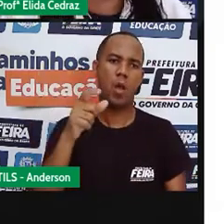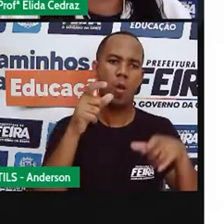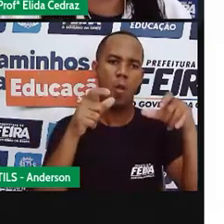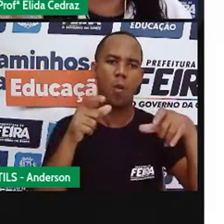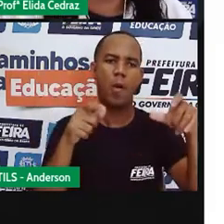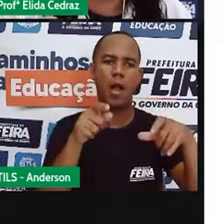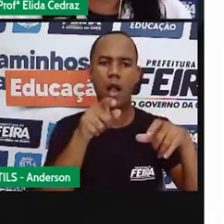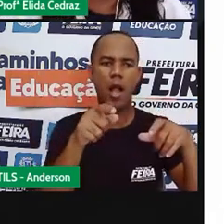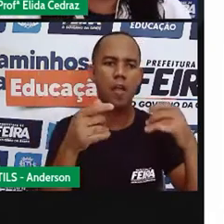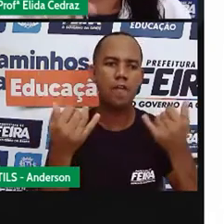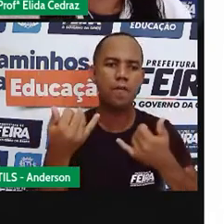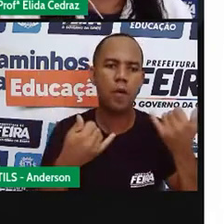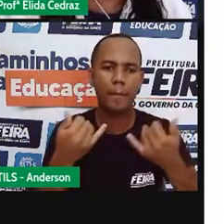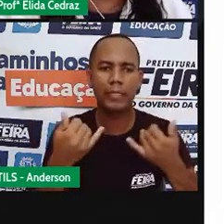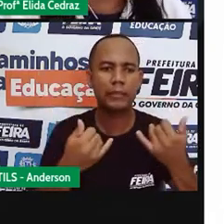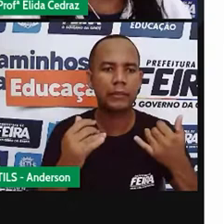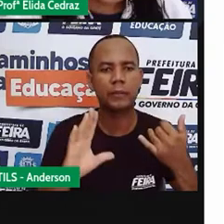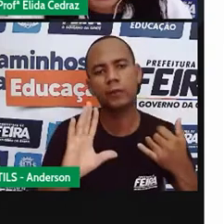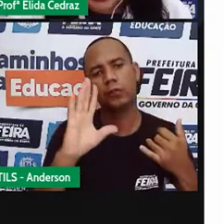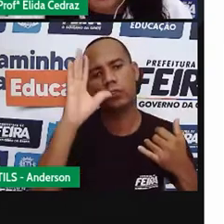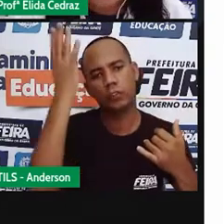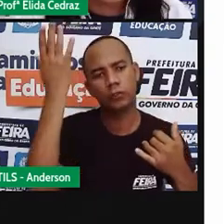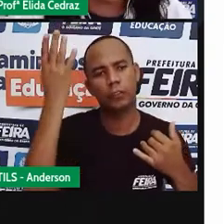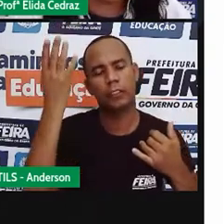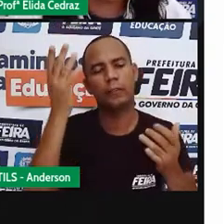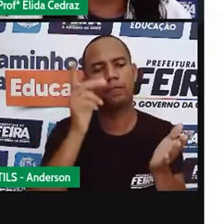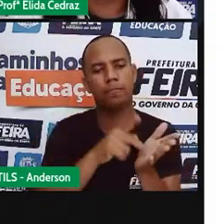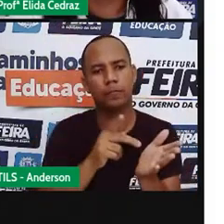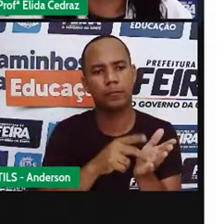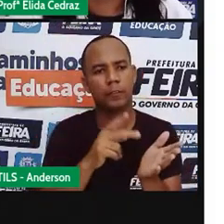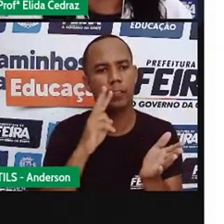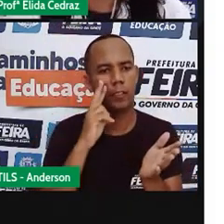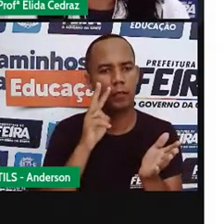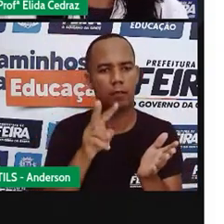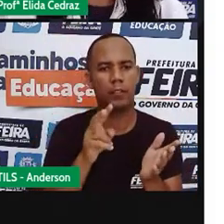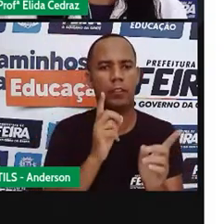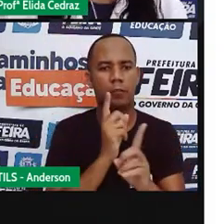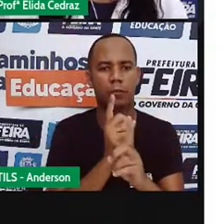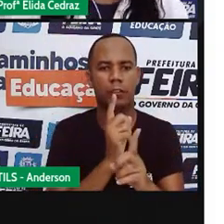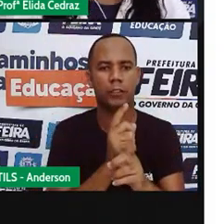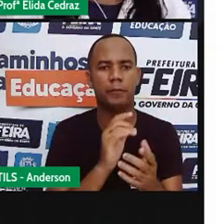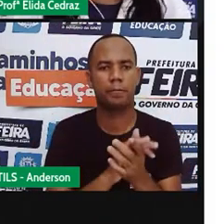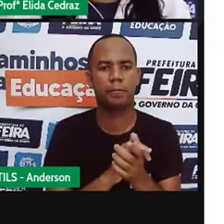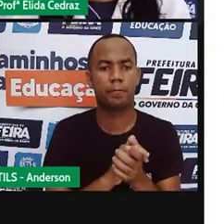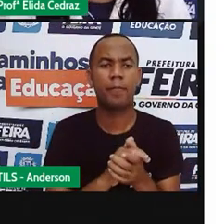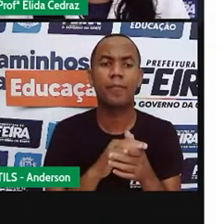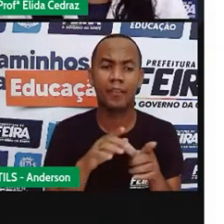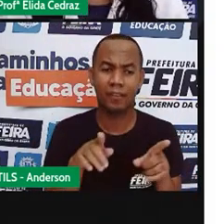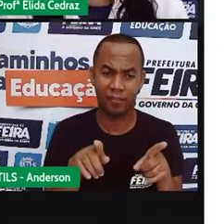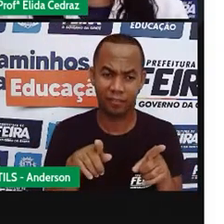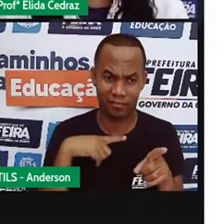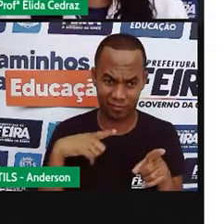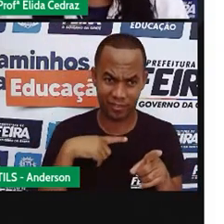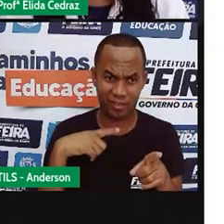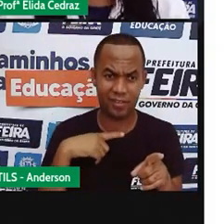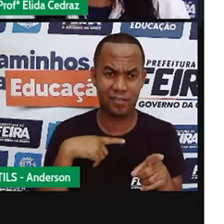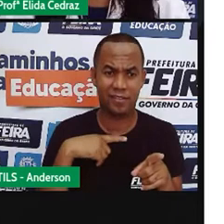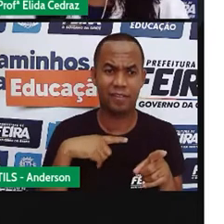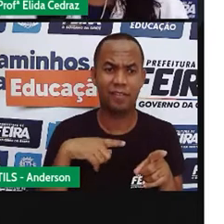a matéria, para o acontecimento original. A participação do leitor.